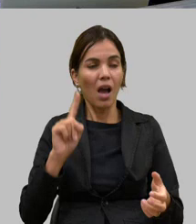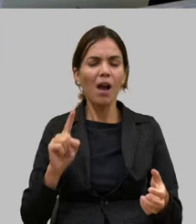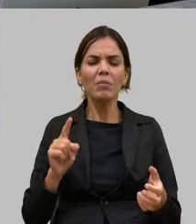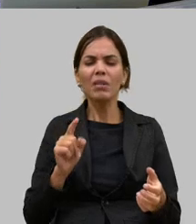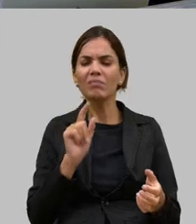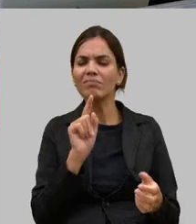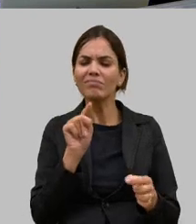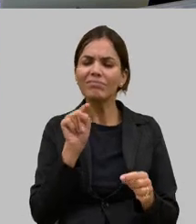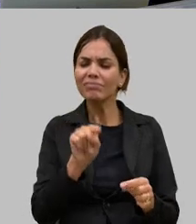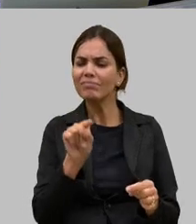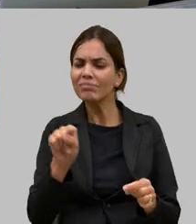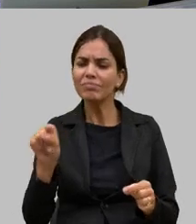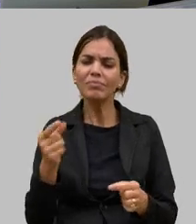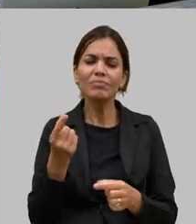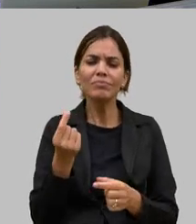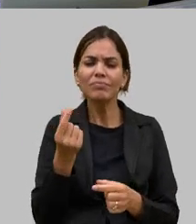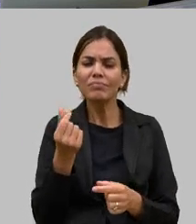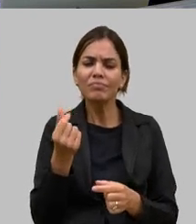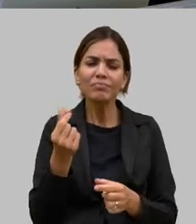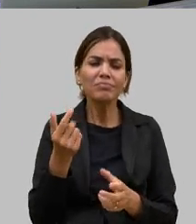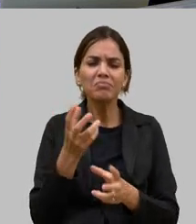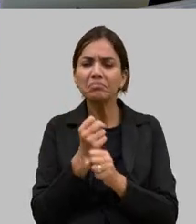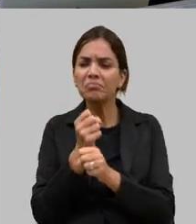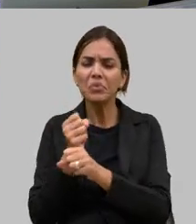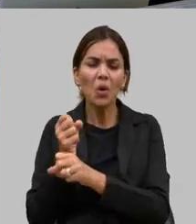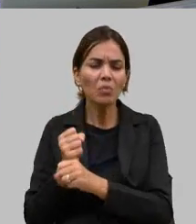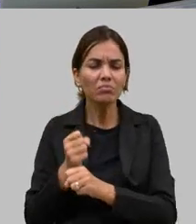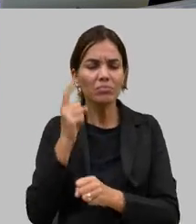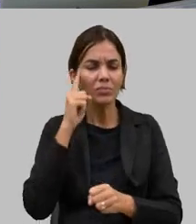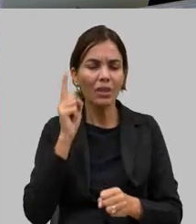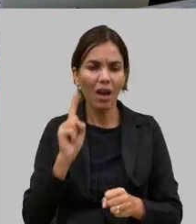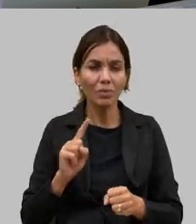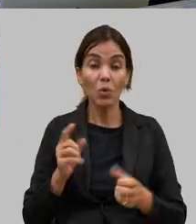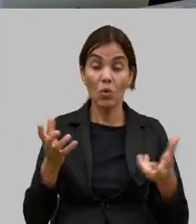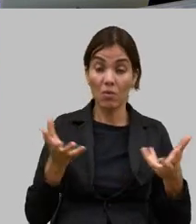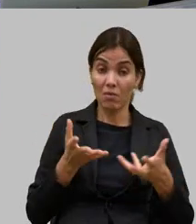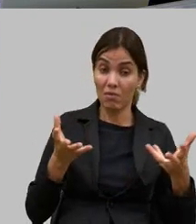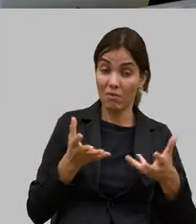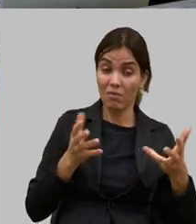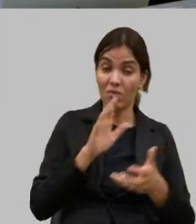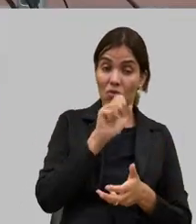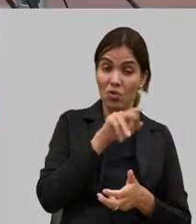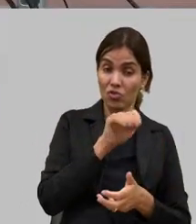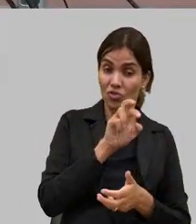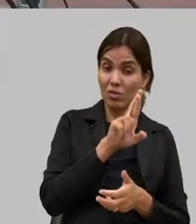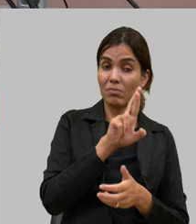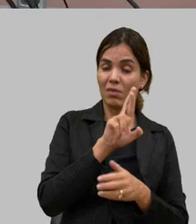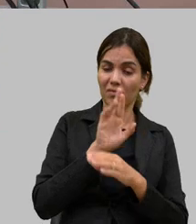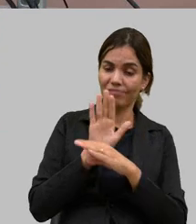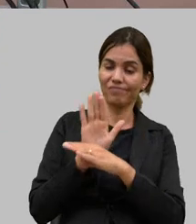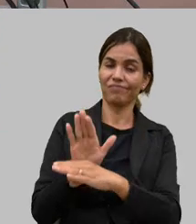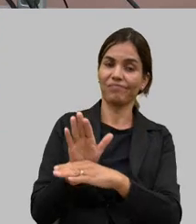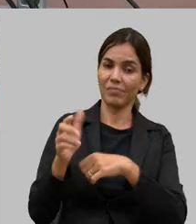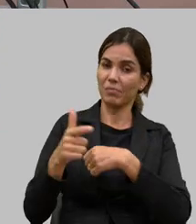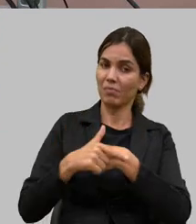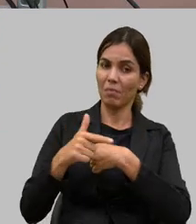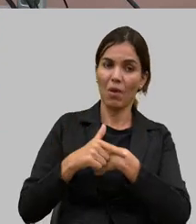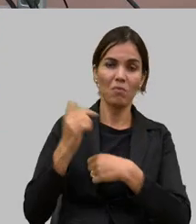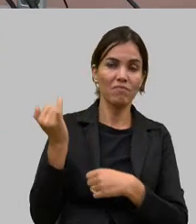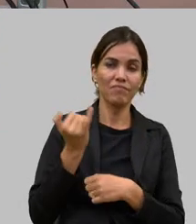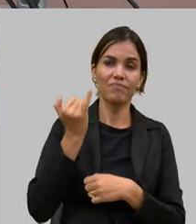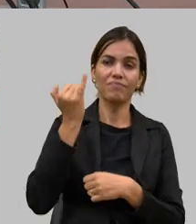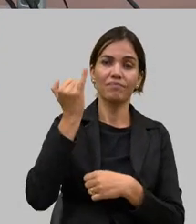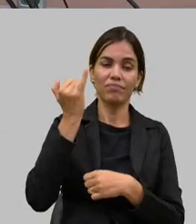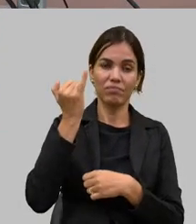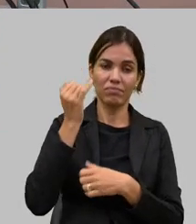então hoje esse papel da EMATER na gestão é fundamental o SENAR tem um papel fundamental também assistência